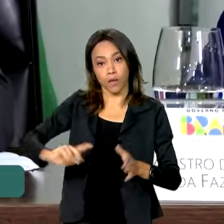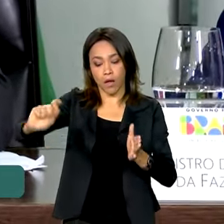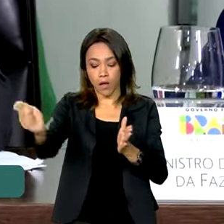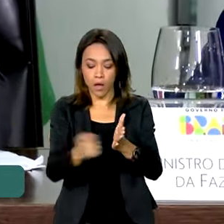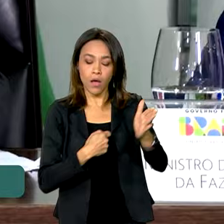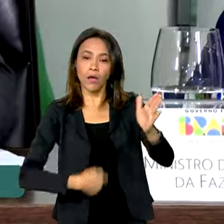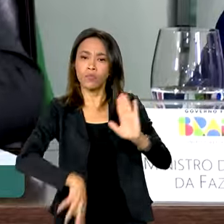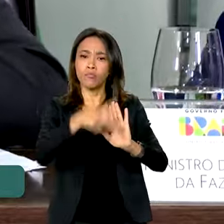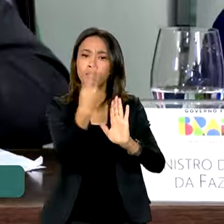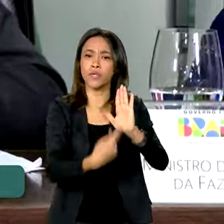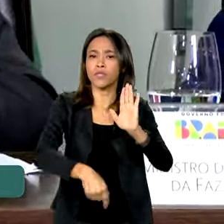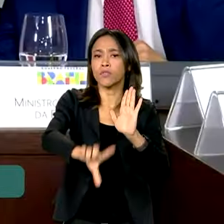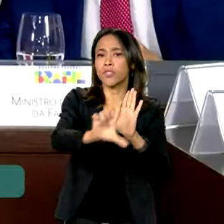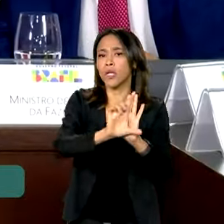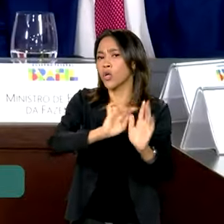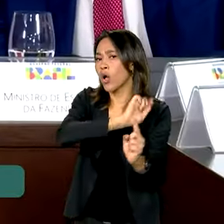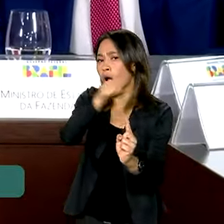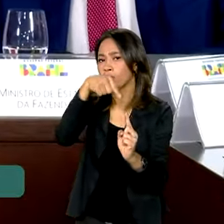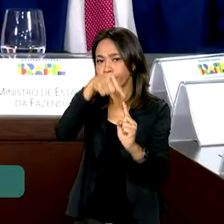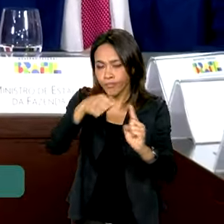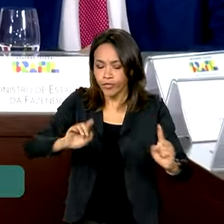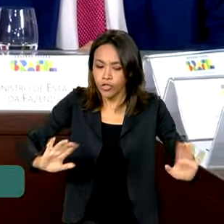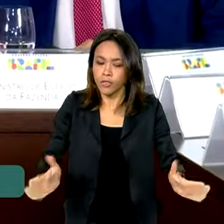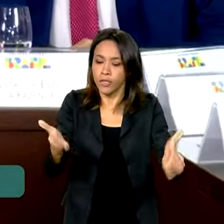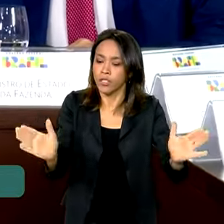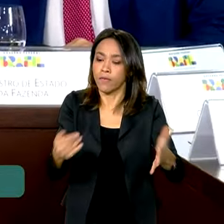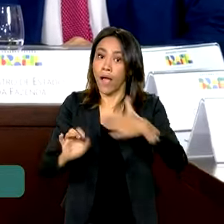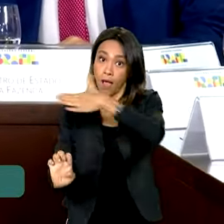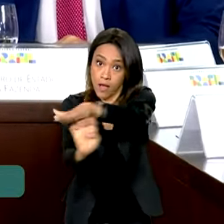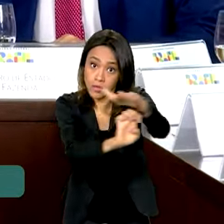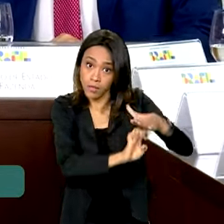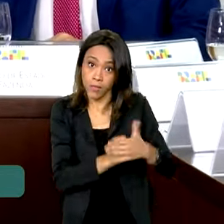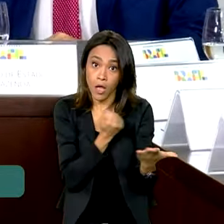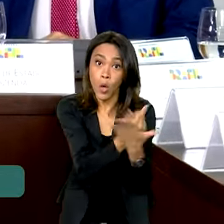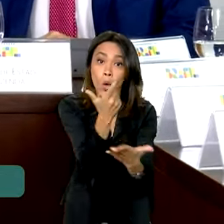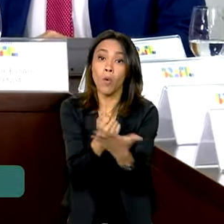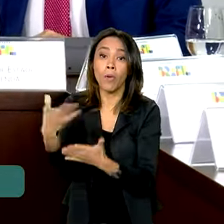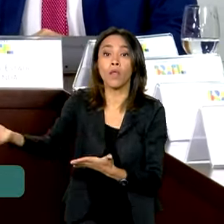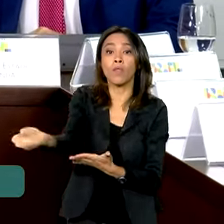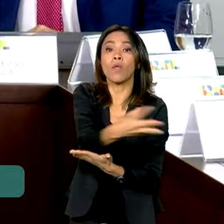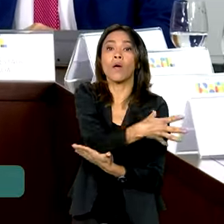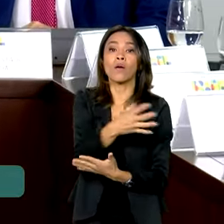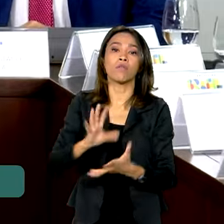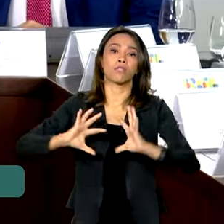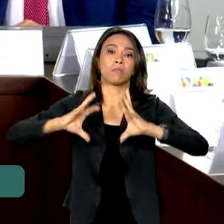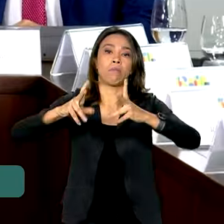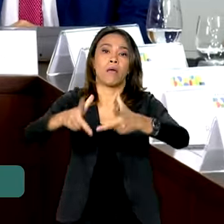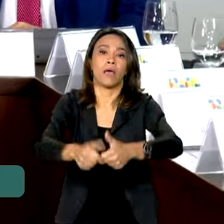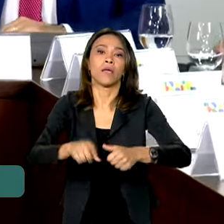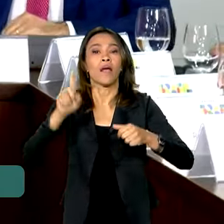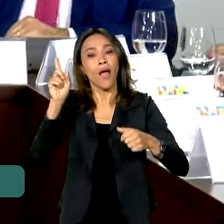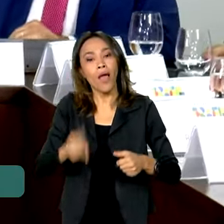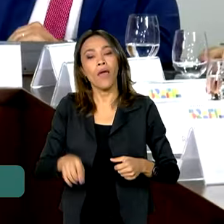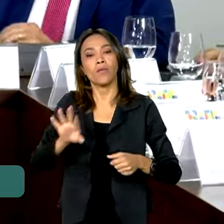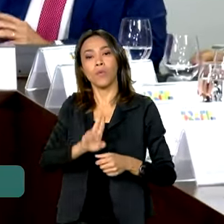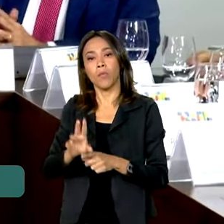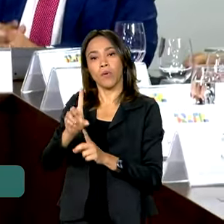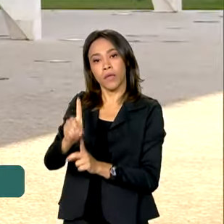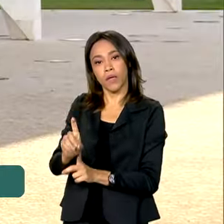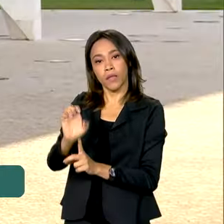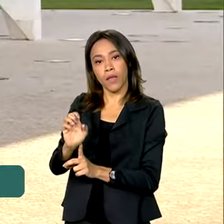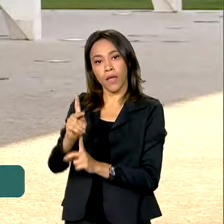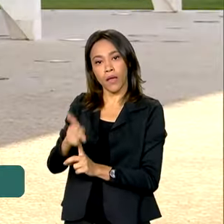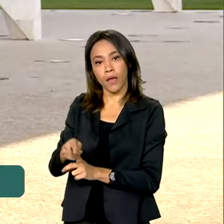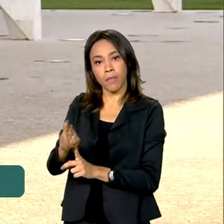incentivar os investimentos na compra de novos maquinários, usando um mecanismo chamado depreciação acelerada.